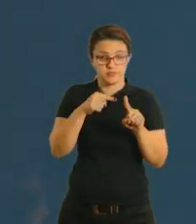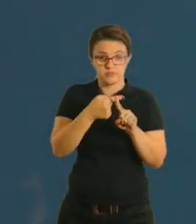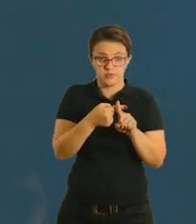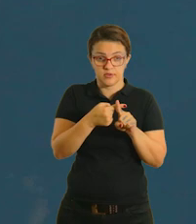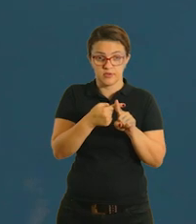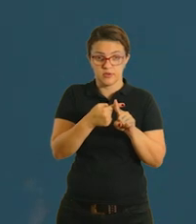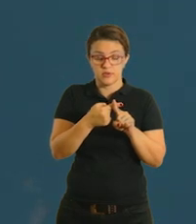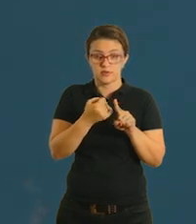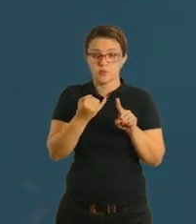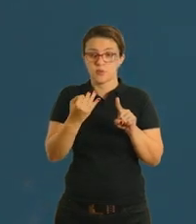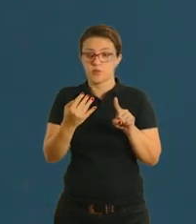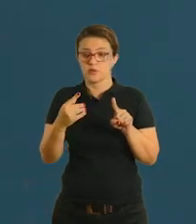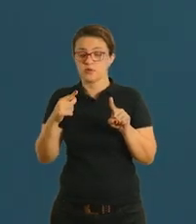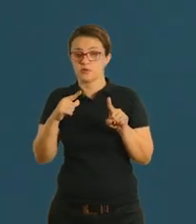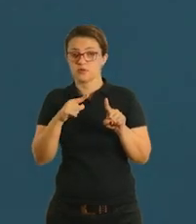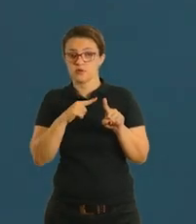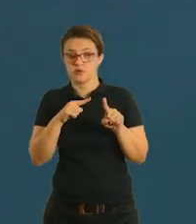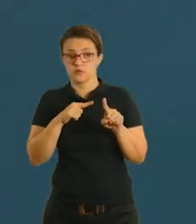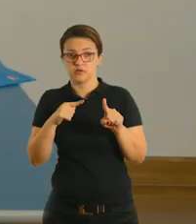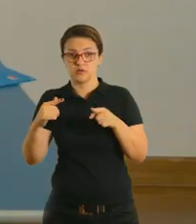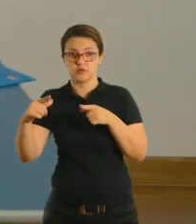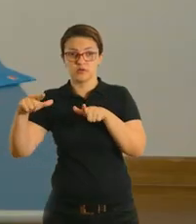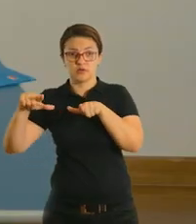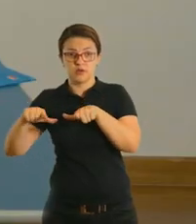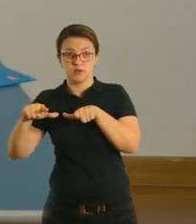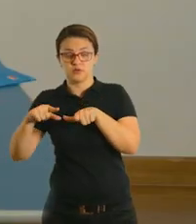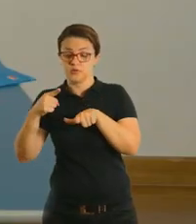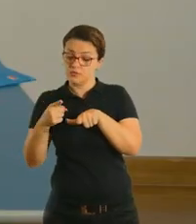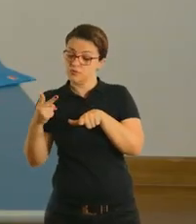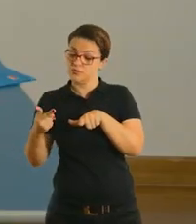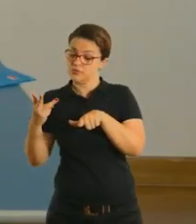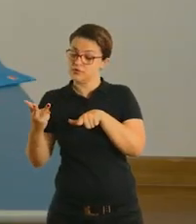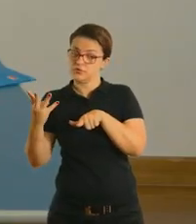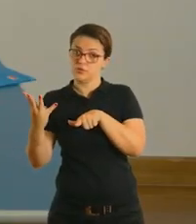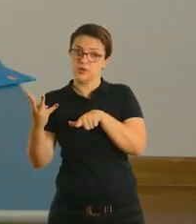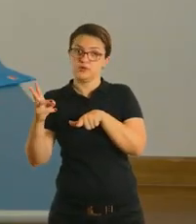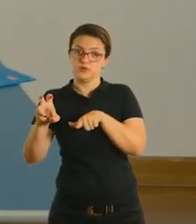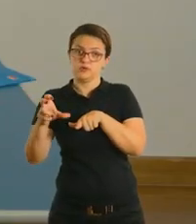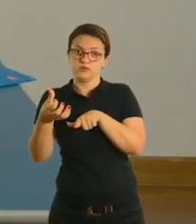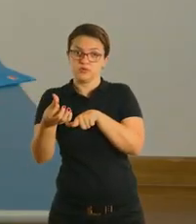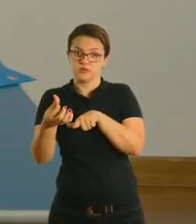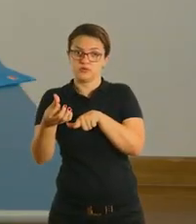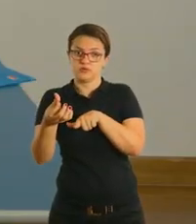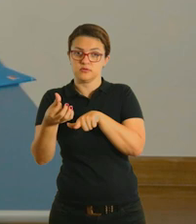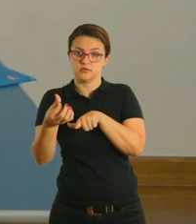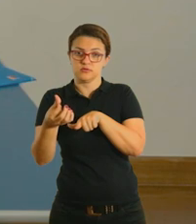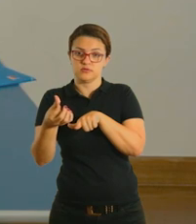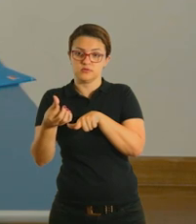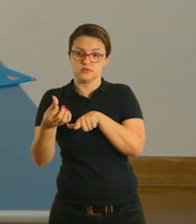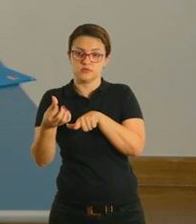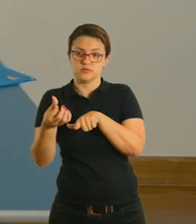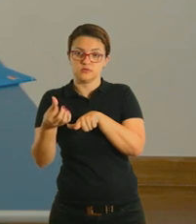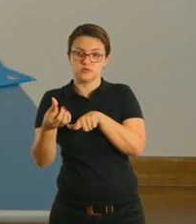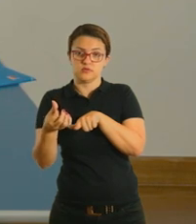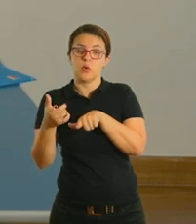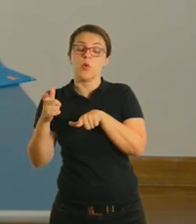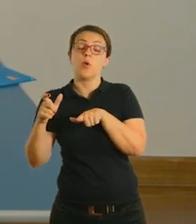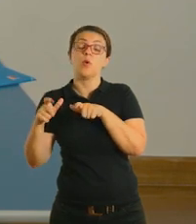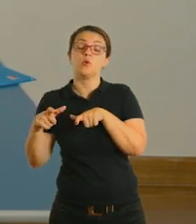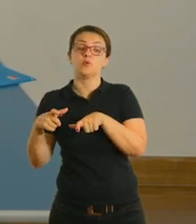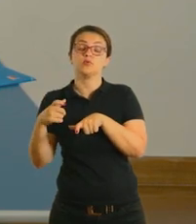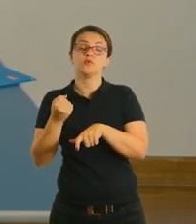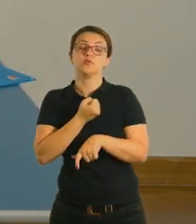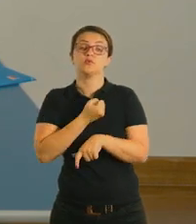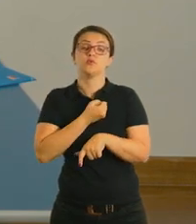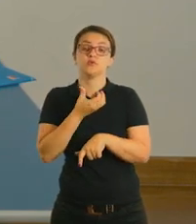Quatro bolinhas mais... Quantas tem aqui? Uma, duas, três, quatro, cinco, seis. Mais seis bolinhas.